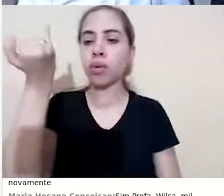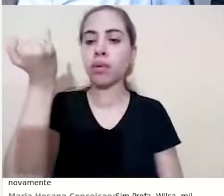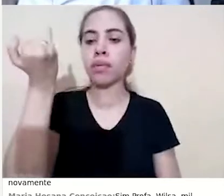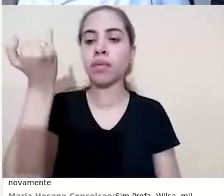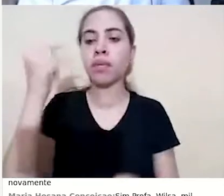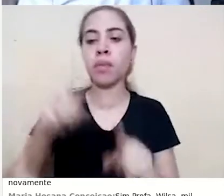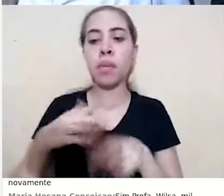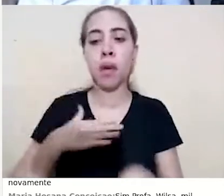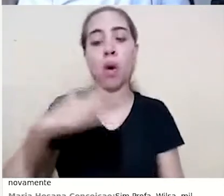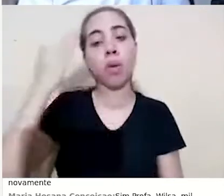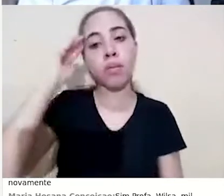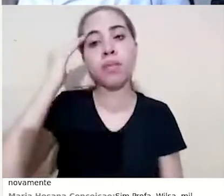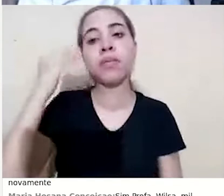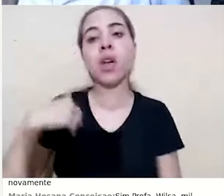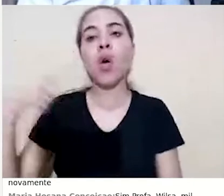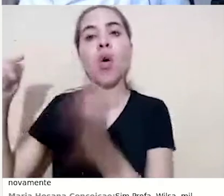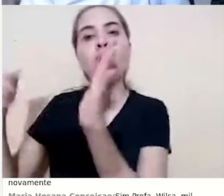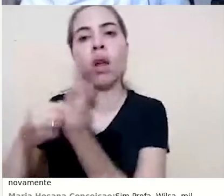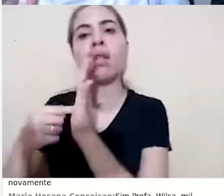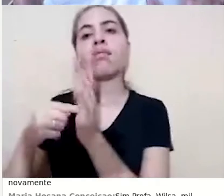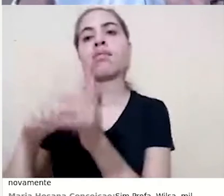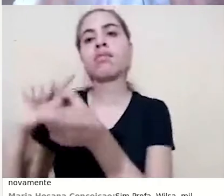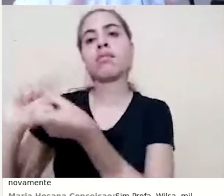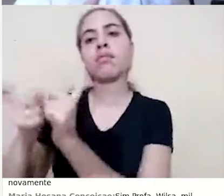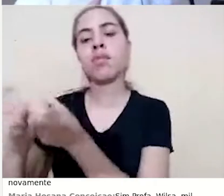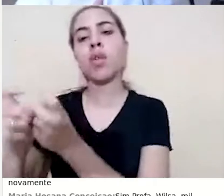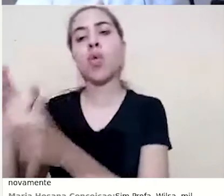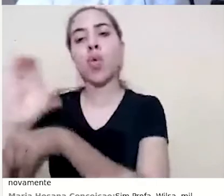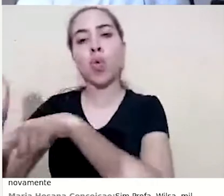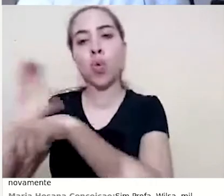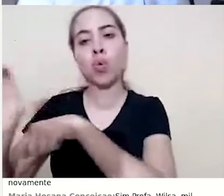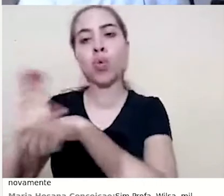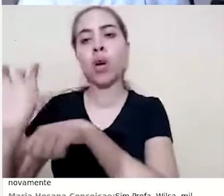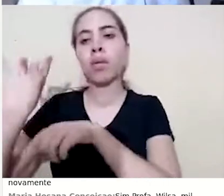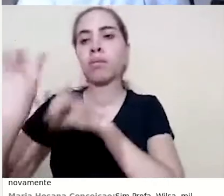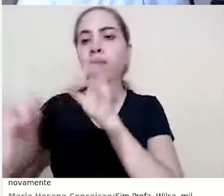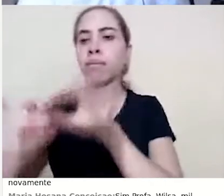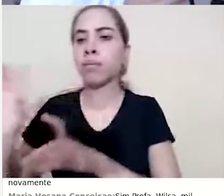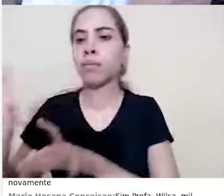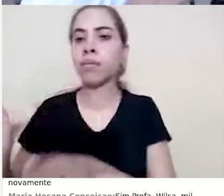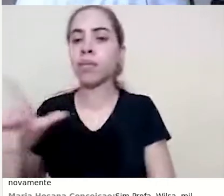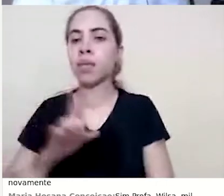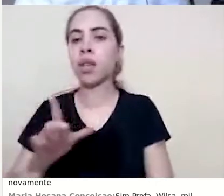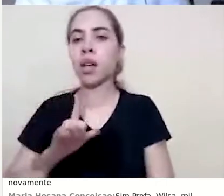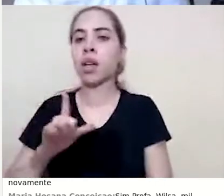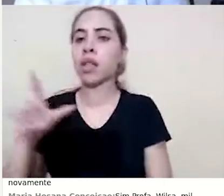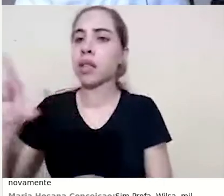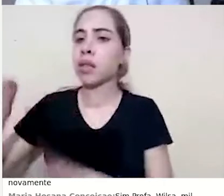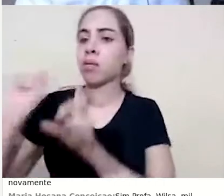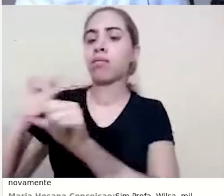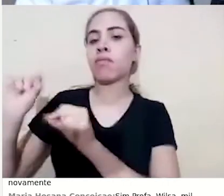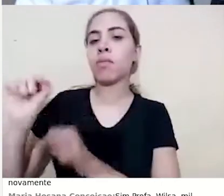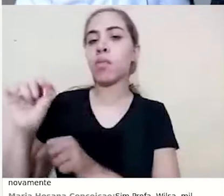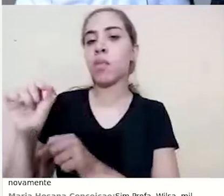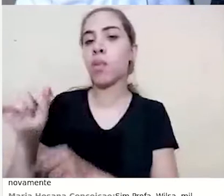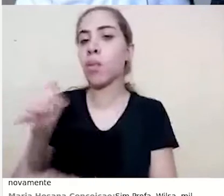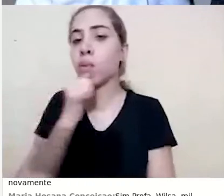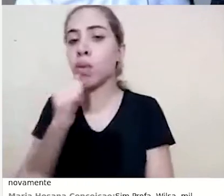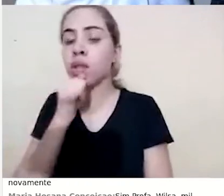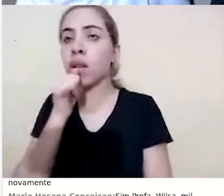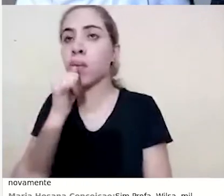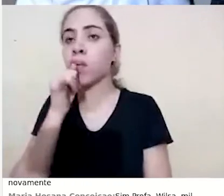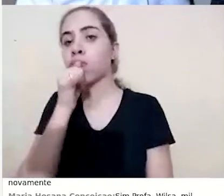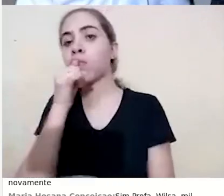entendimento, eu clico na administração do curso, que é uma administração específica para o curso que você está selecionado, no caso, o serviço de formação.